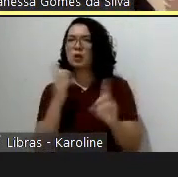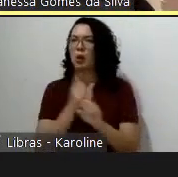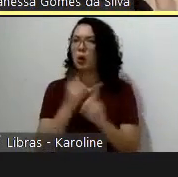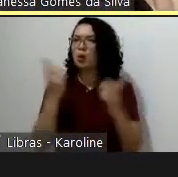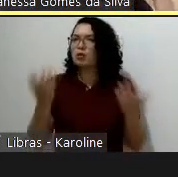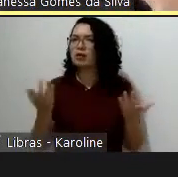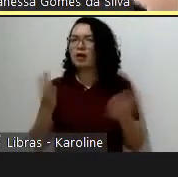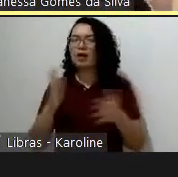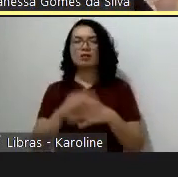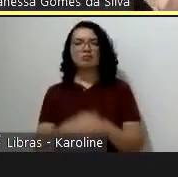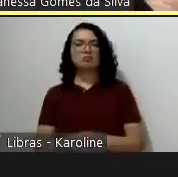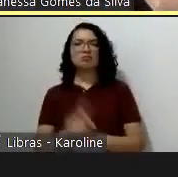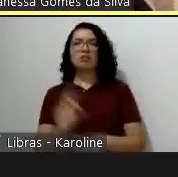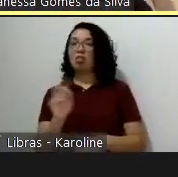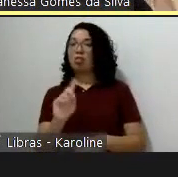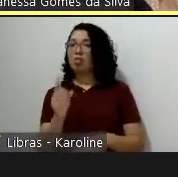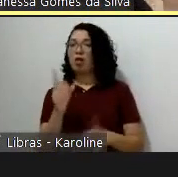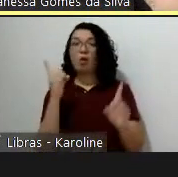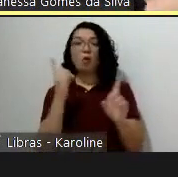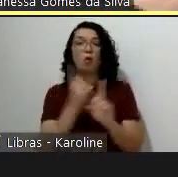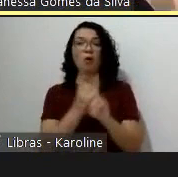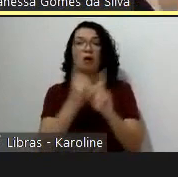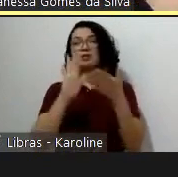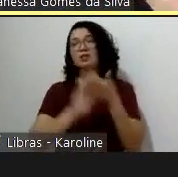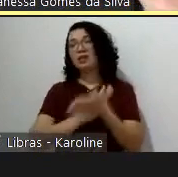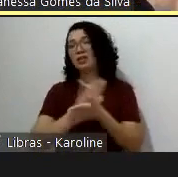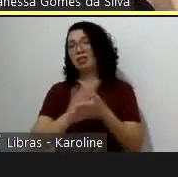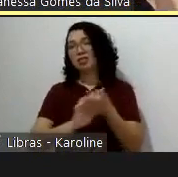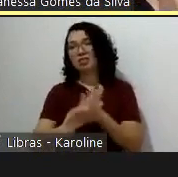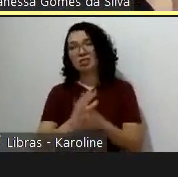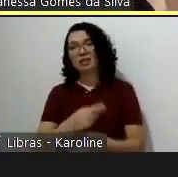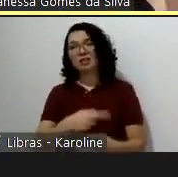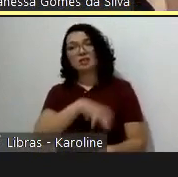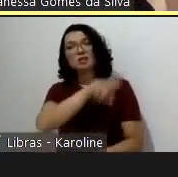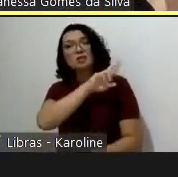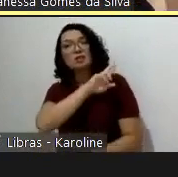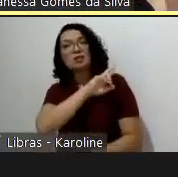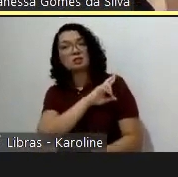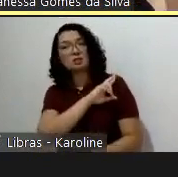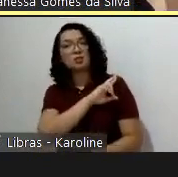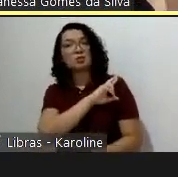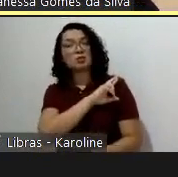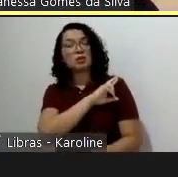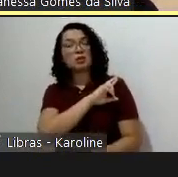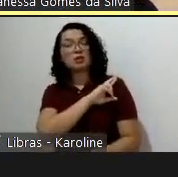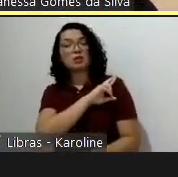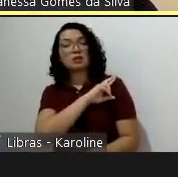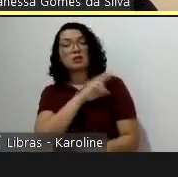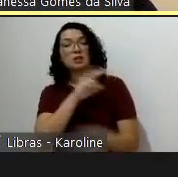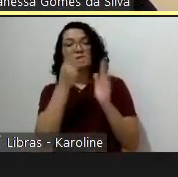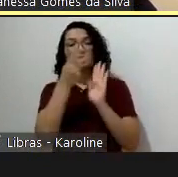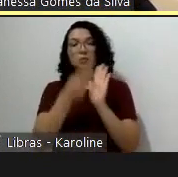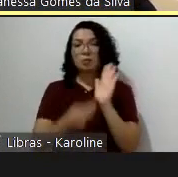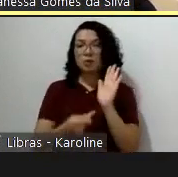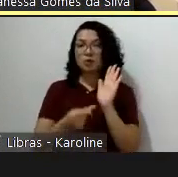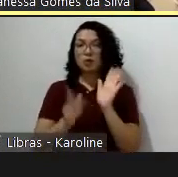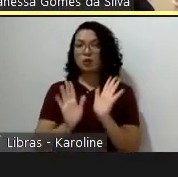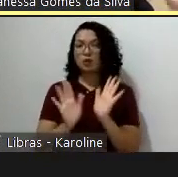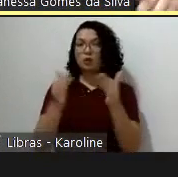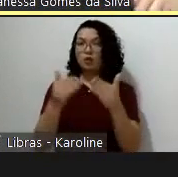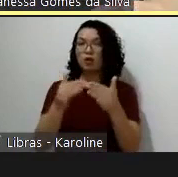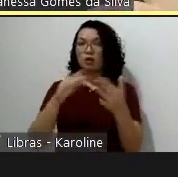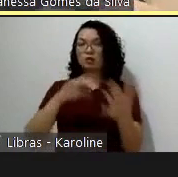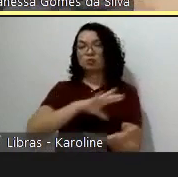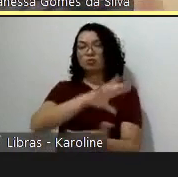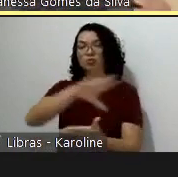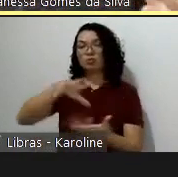sobre responsabilização dos resultados do seu projeto em termos de sustentabilidade. E